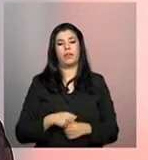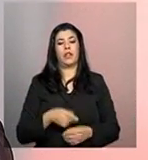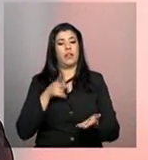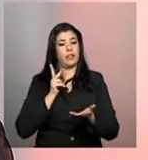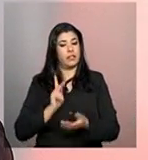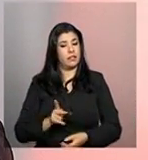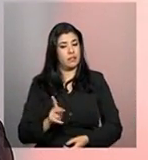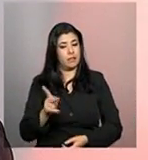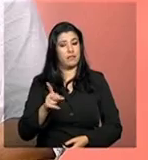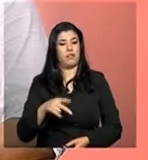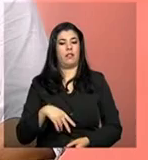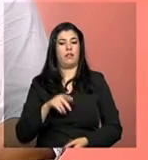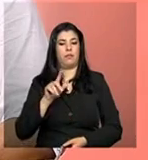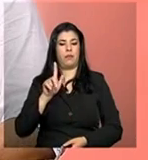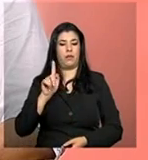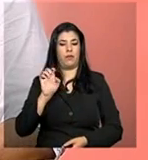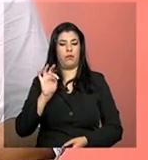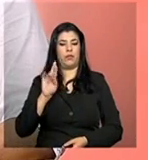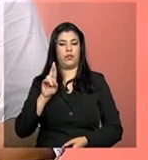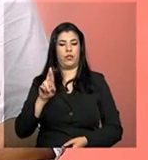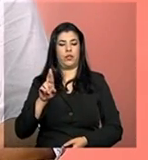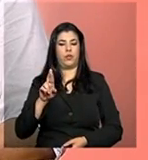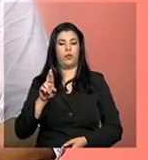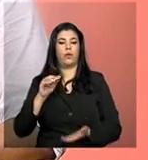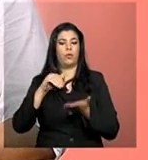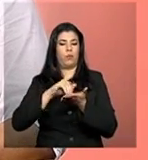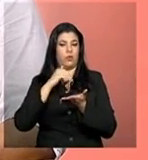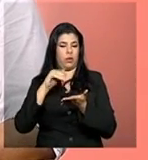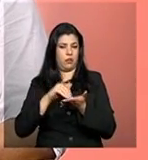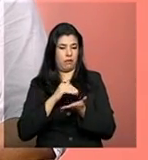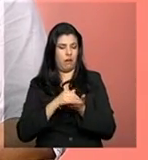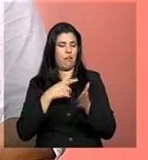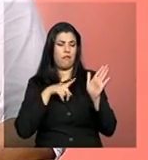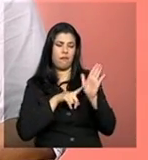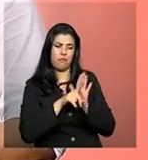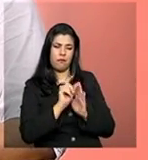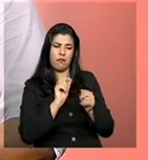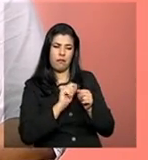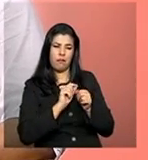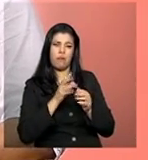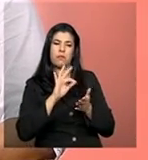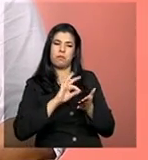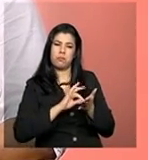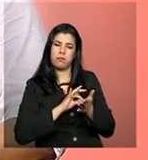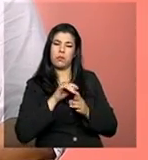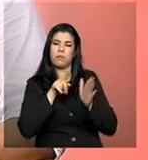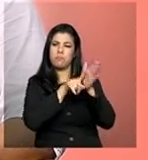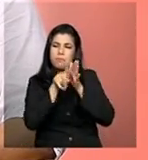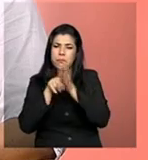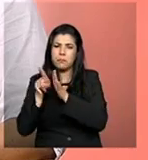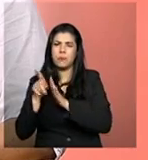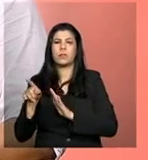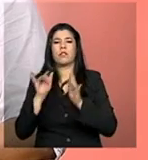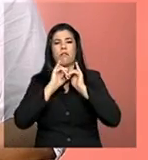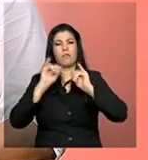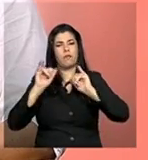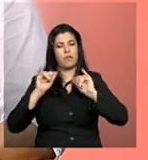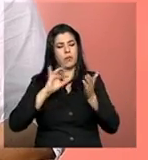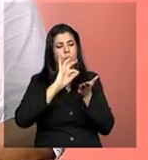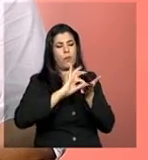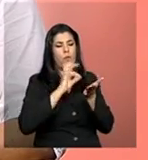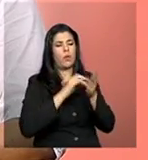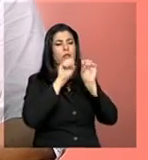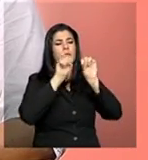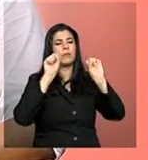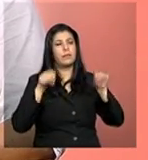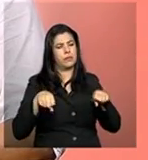o gestor da Secretaria de Assistência Social que faz esse preenchimento. Isso, exatamente. Que recolhe essas informações e faz esse preenchimento.